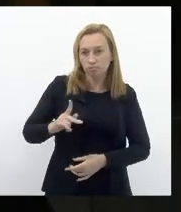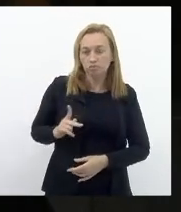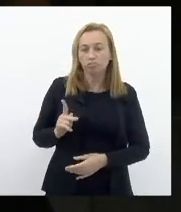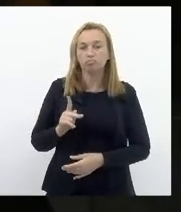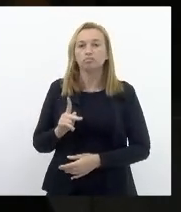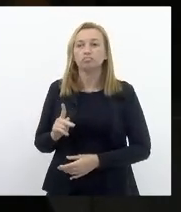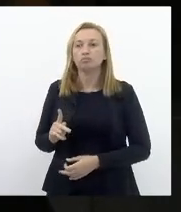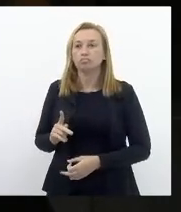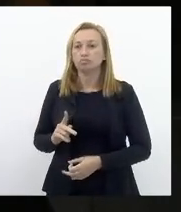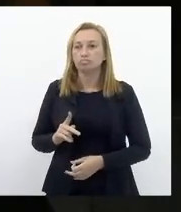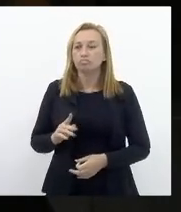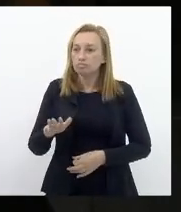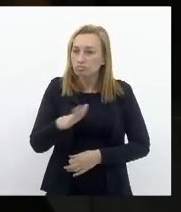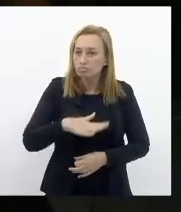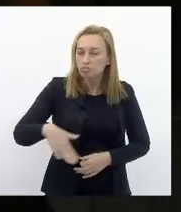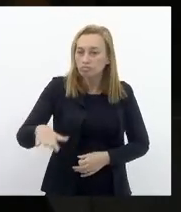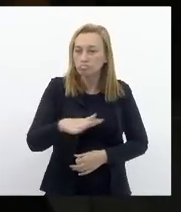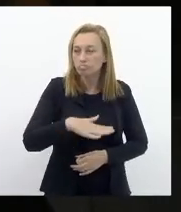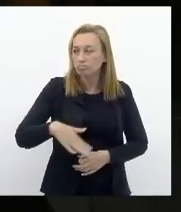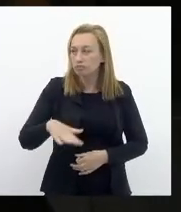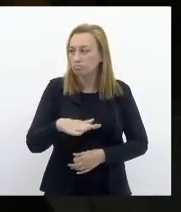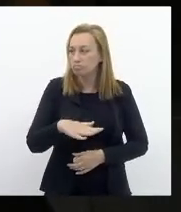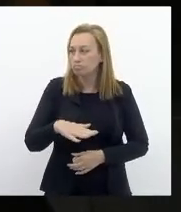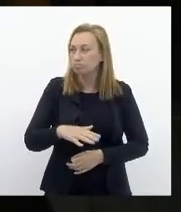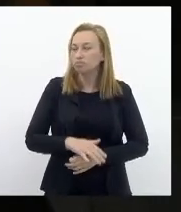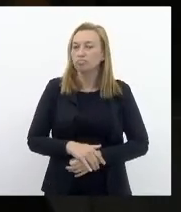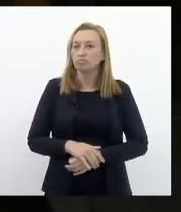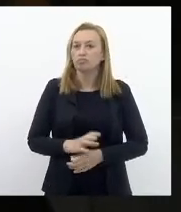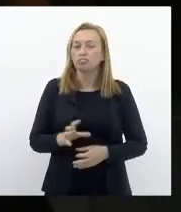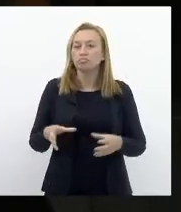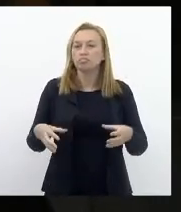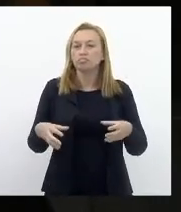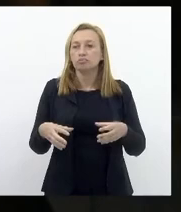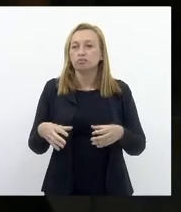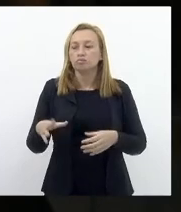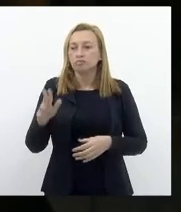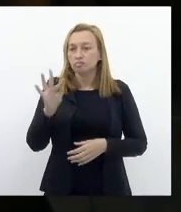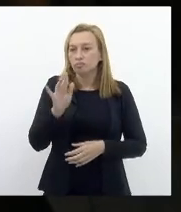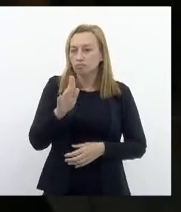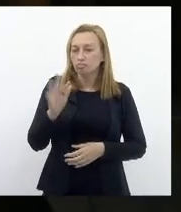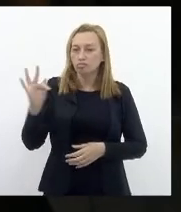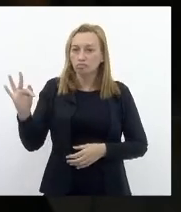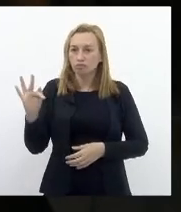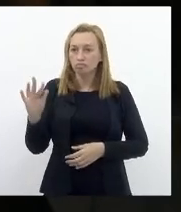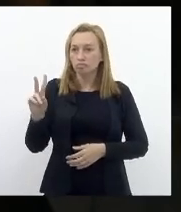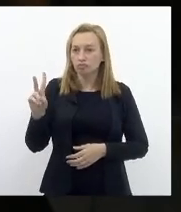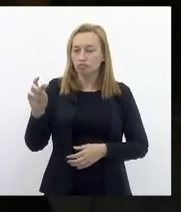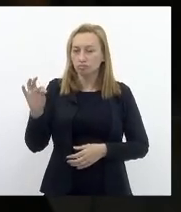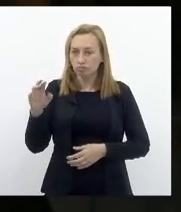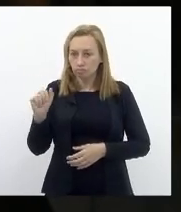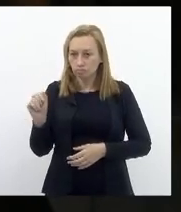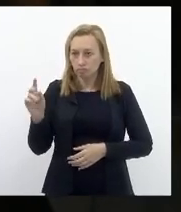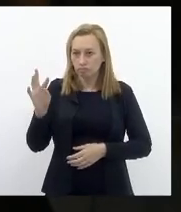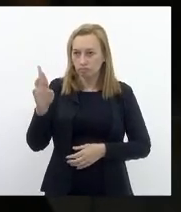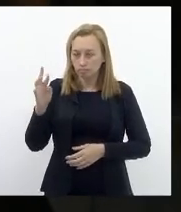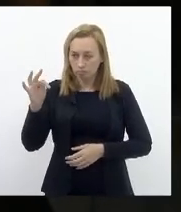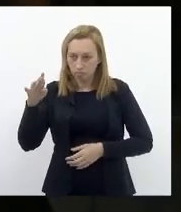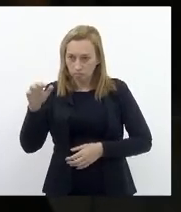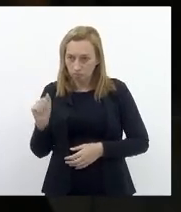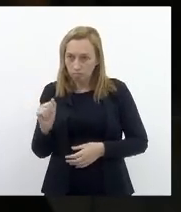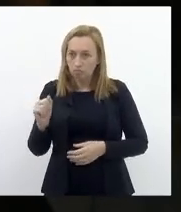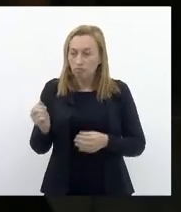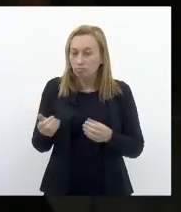Uma área física Na verdade O campus da UF No bairro do Aterrado Em Volta Redonda É